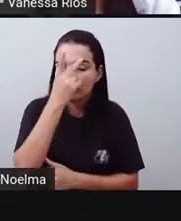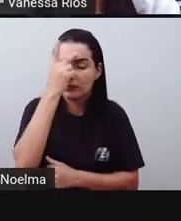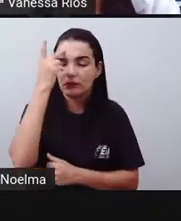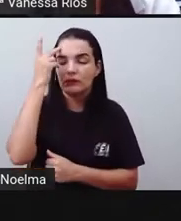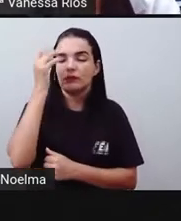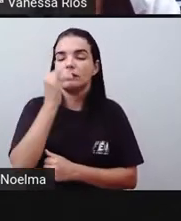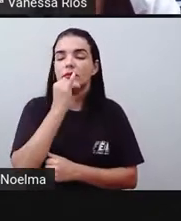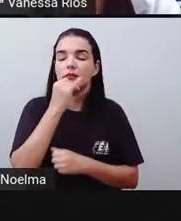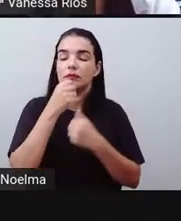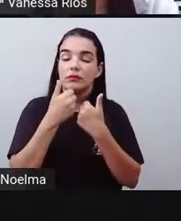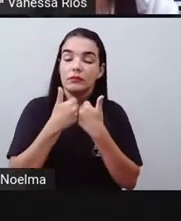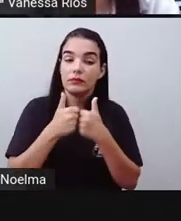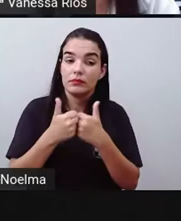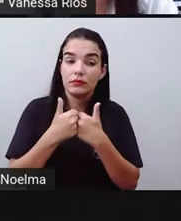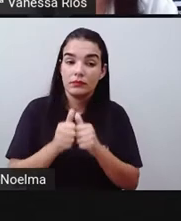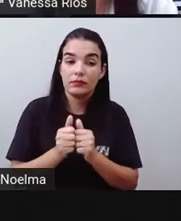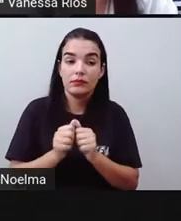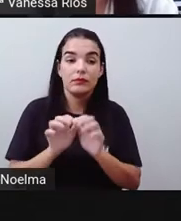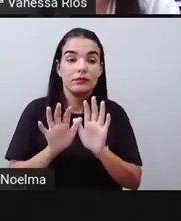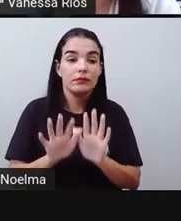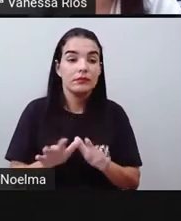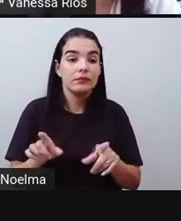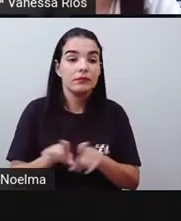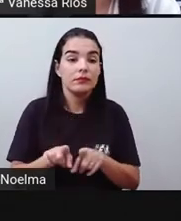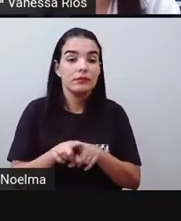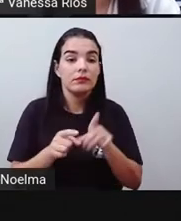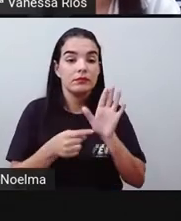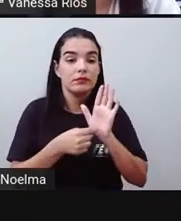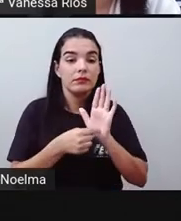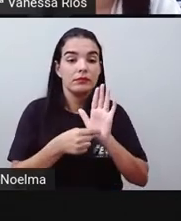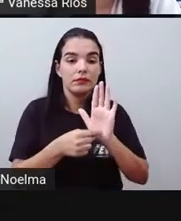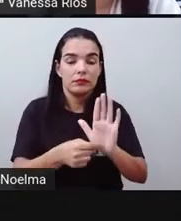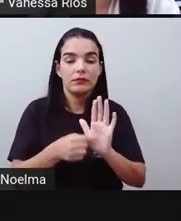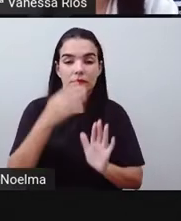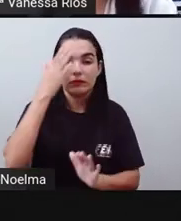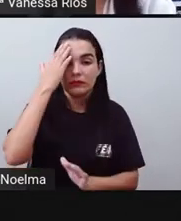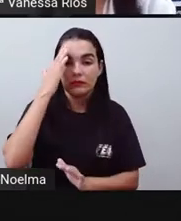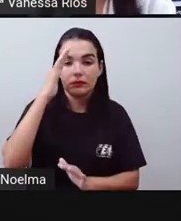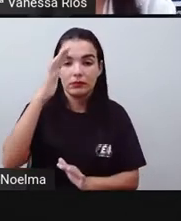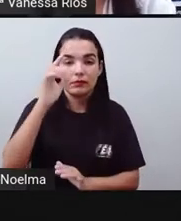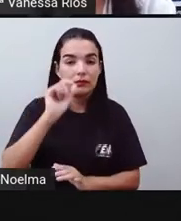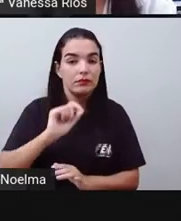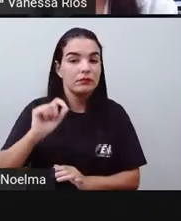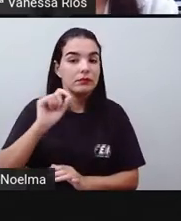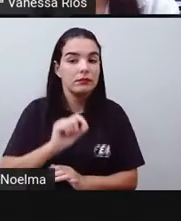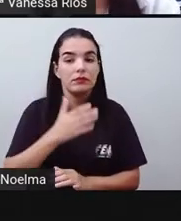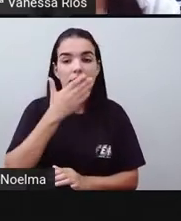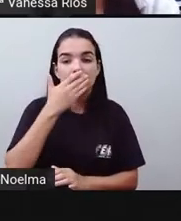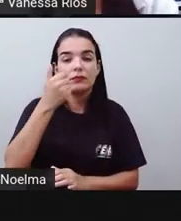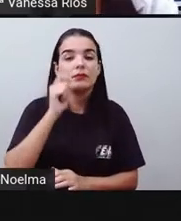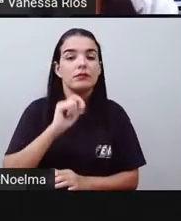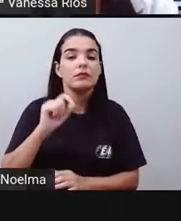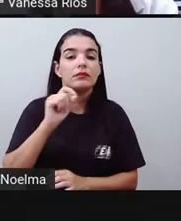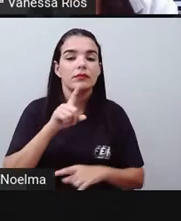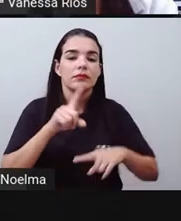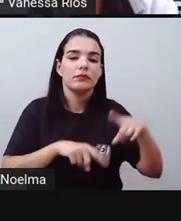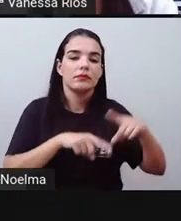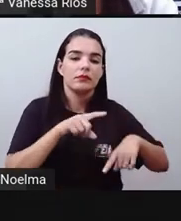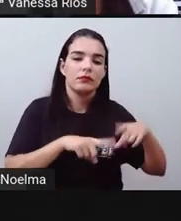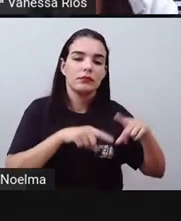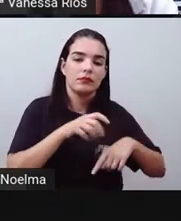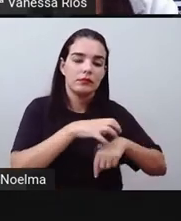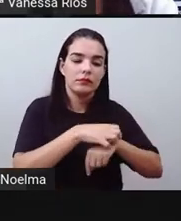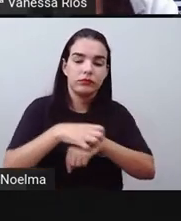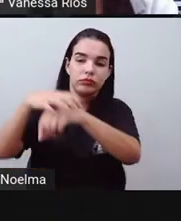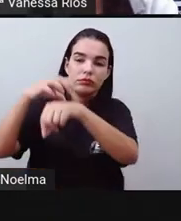destaca também, né? Como o principal, como a principal forma de transporte para as produções, principalmente